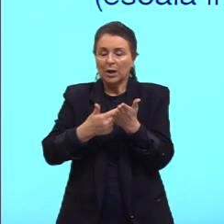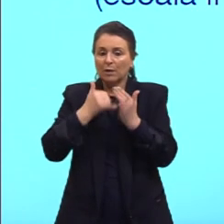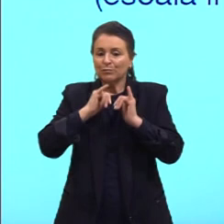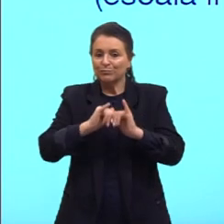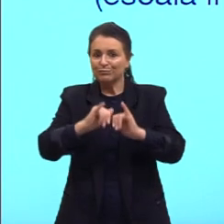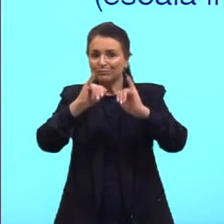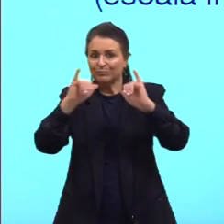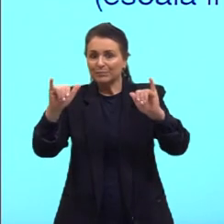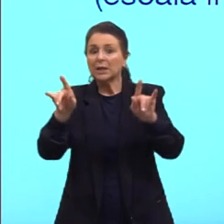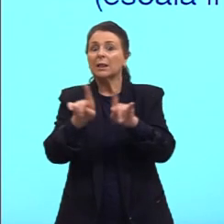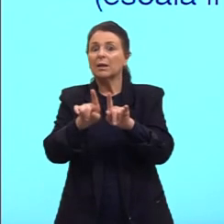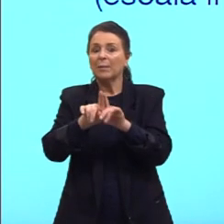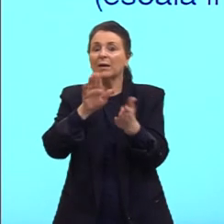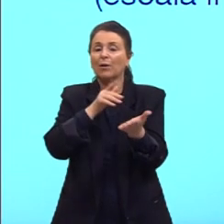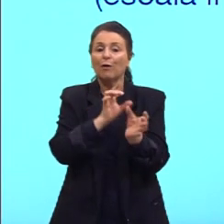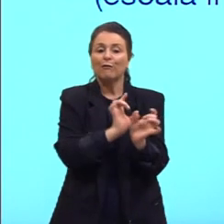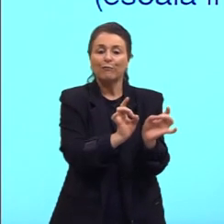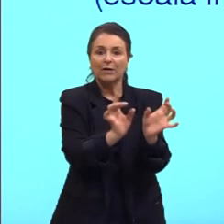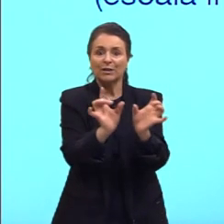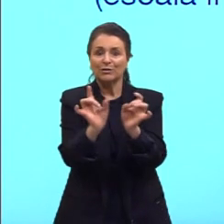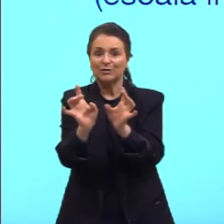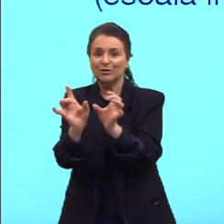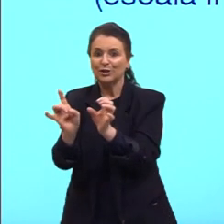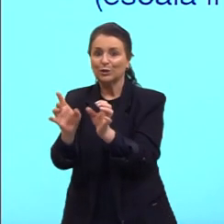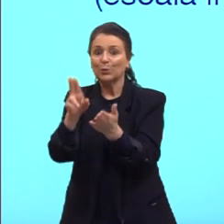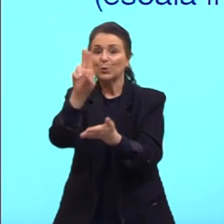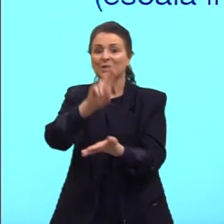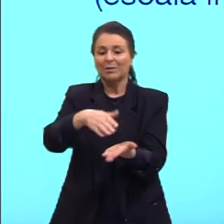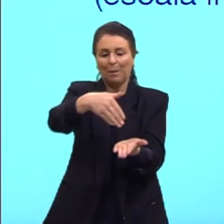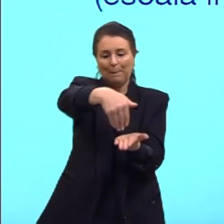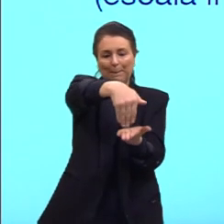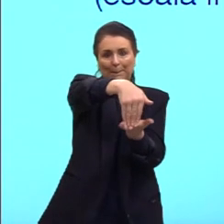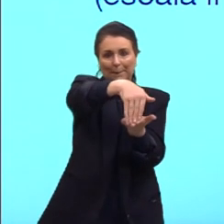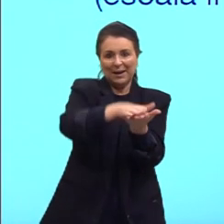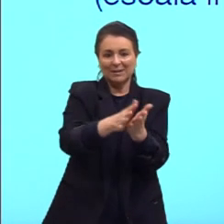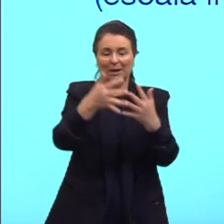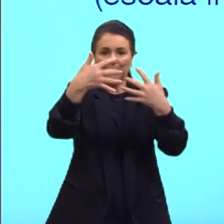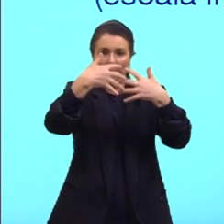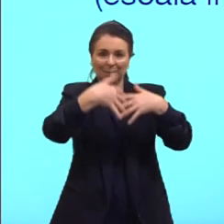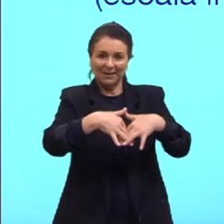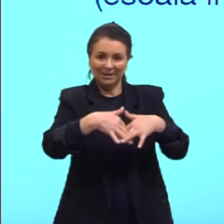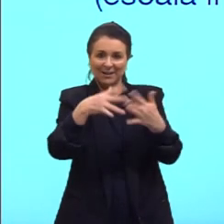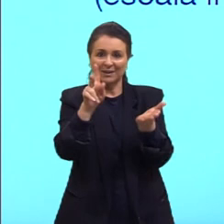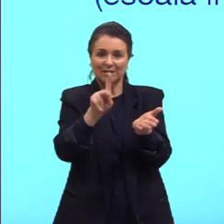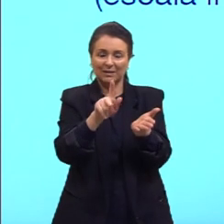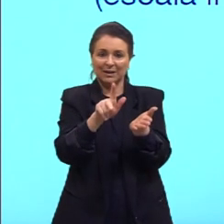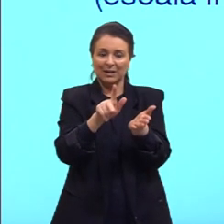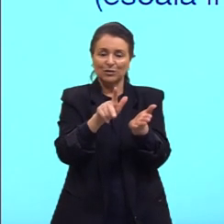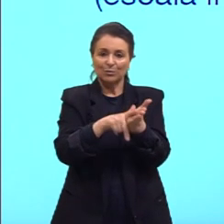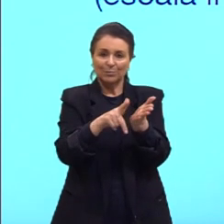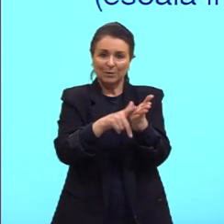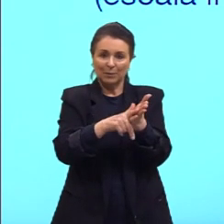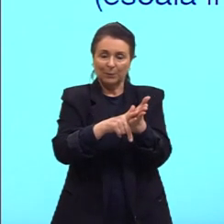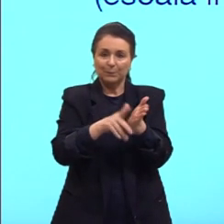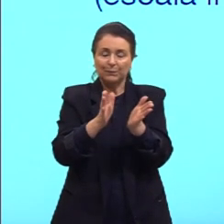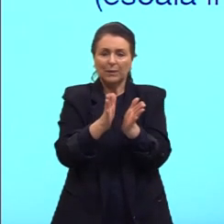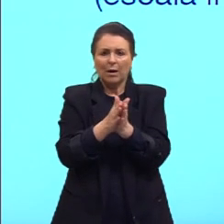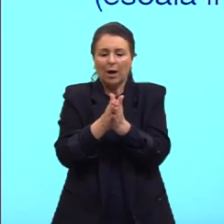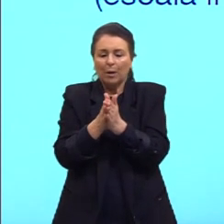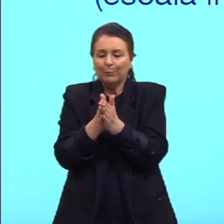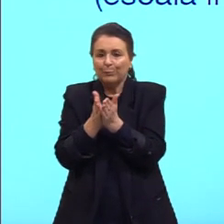e vendido com a prensa mecânica de papel. Esse exemplar da Bíblia, que começou a ser produzido em